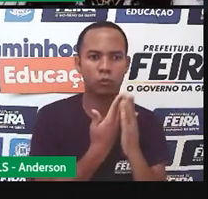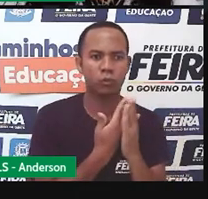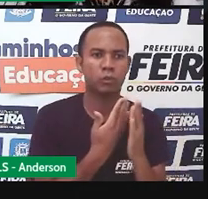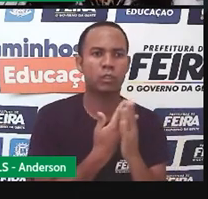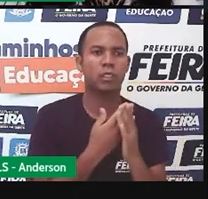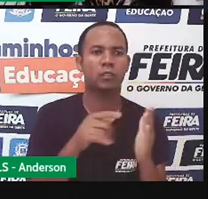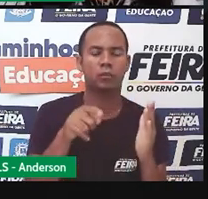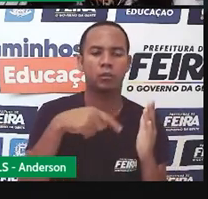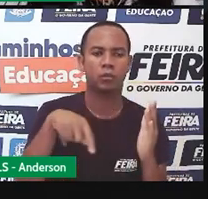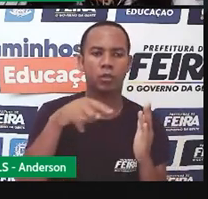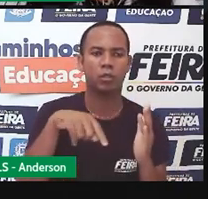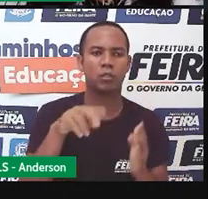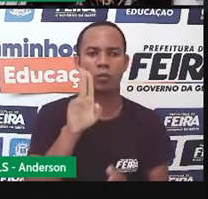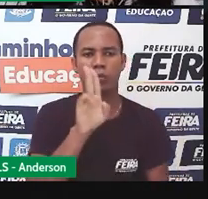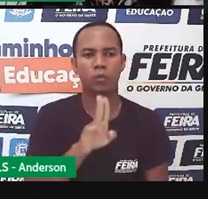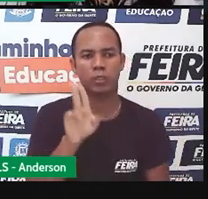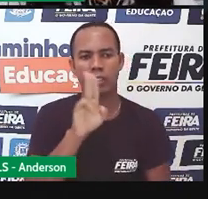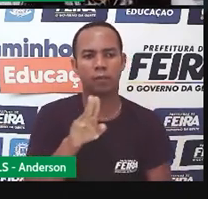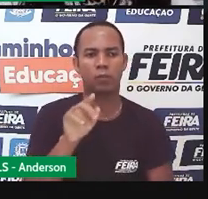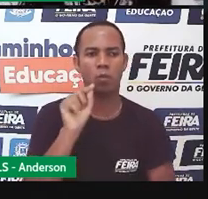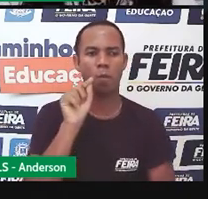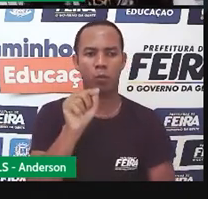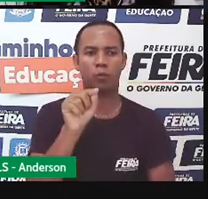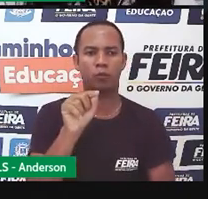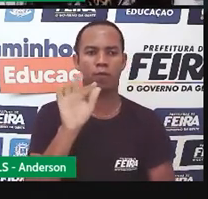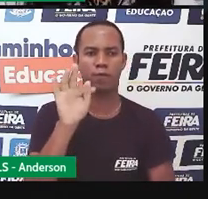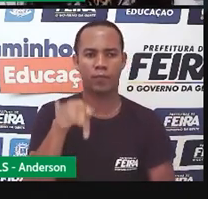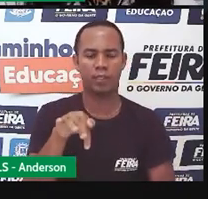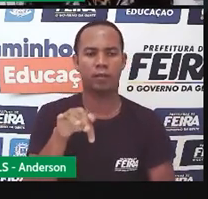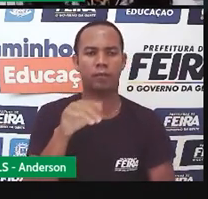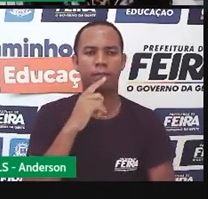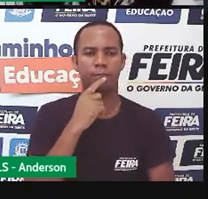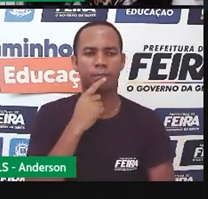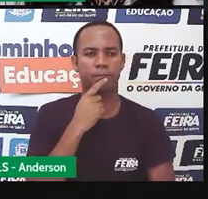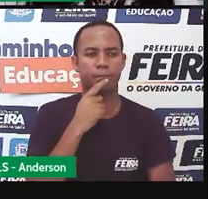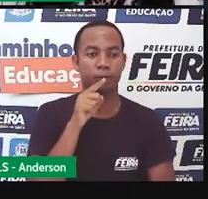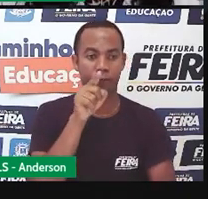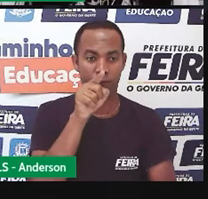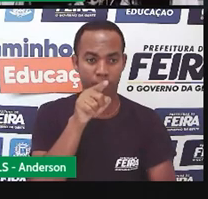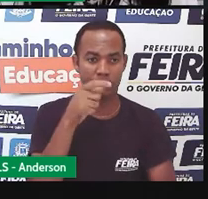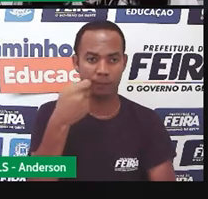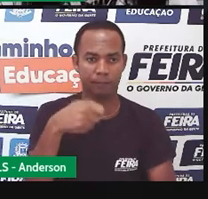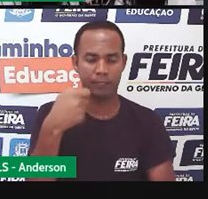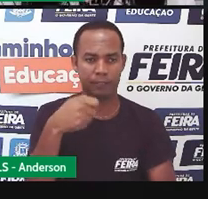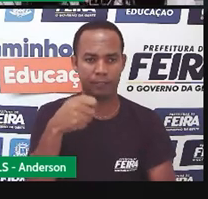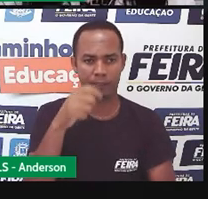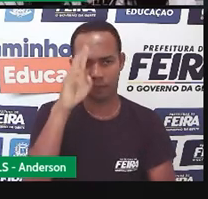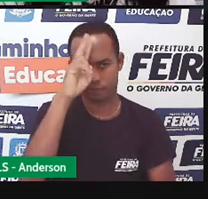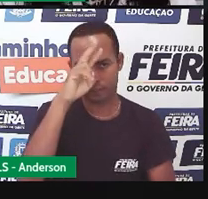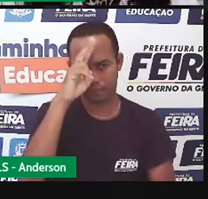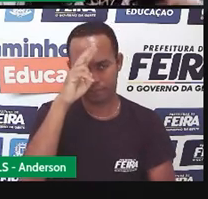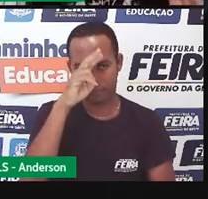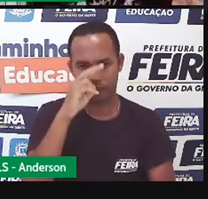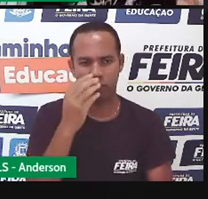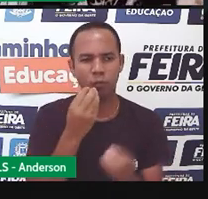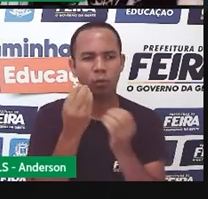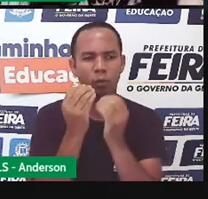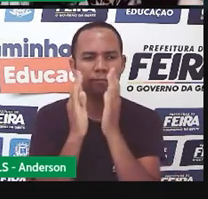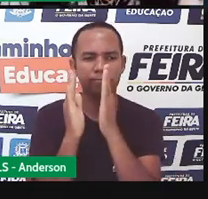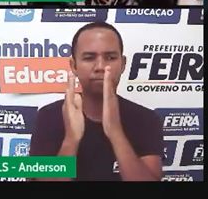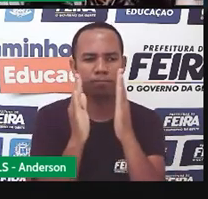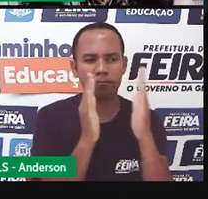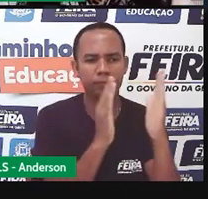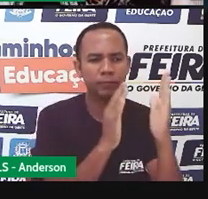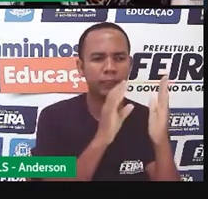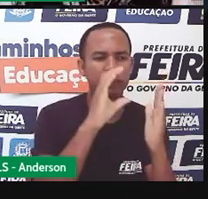nós só utilizamos o ponto final. Você também vai precisar lembrar das regrinhas, da